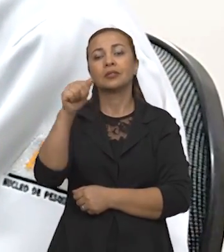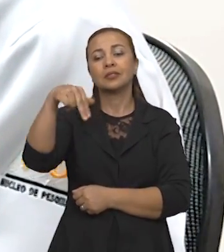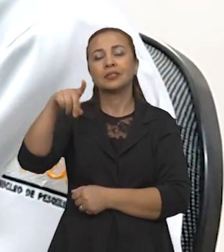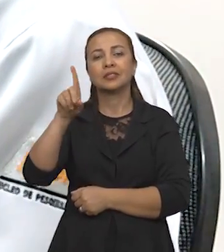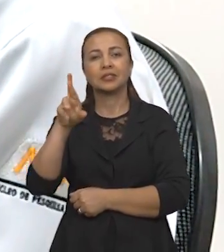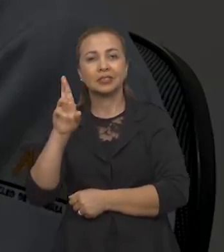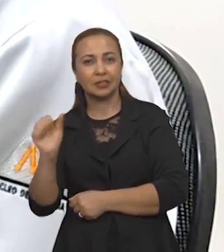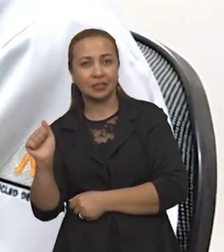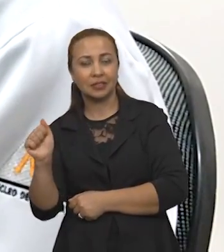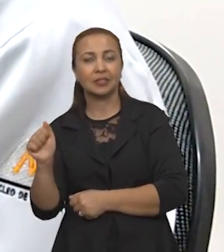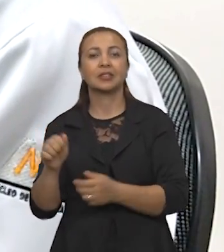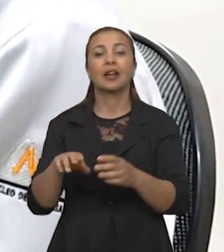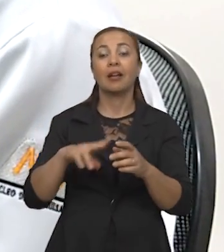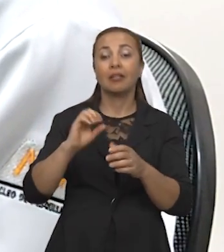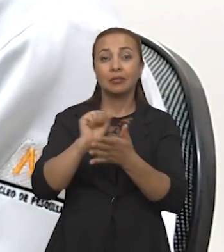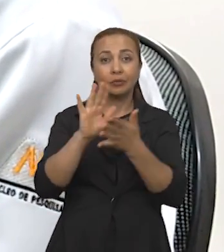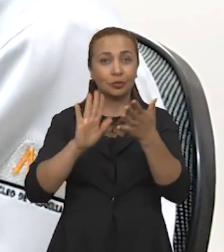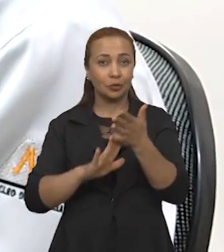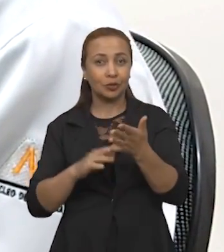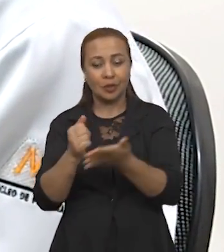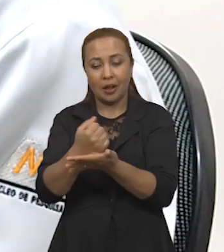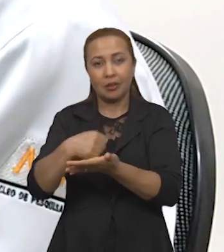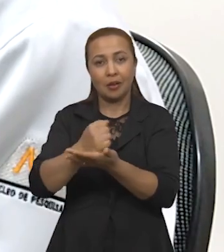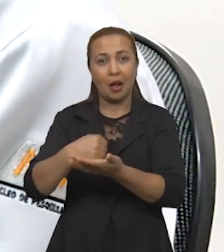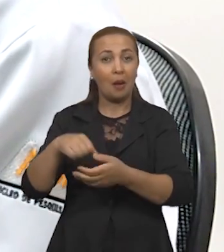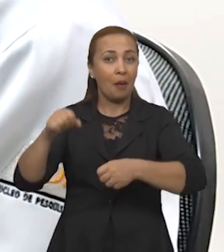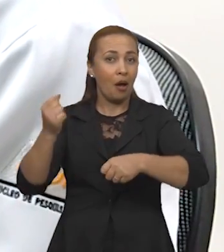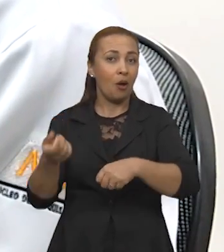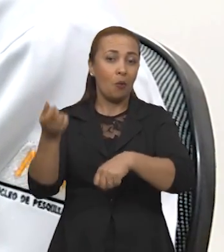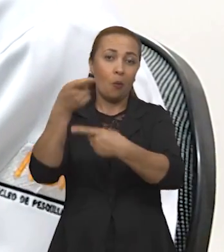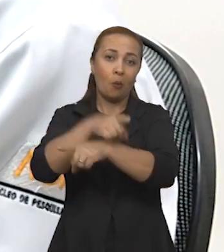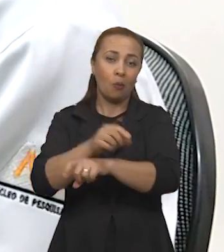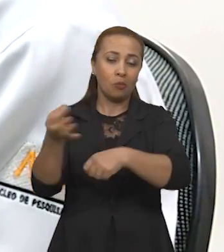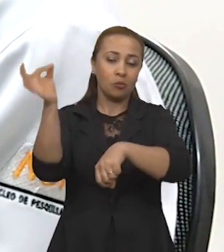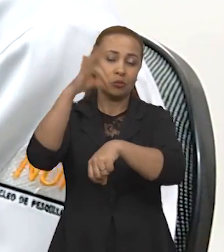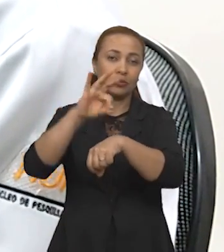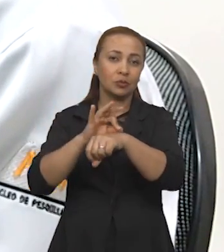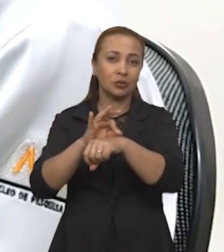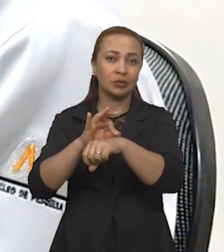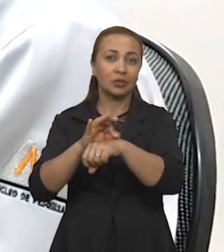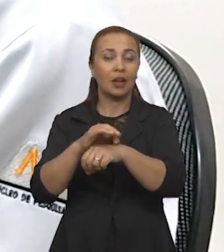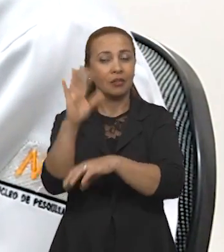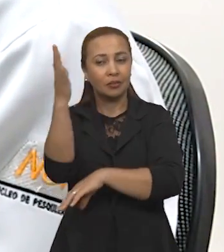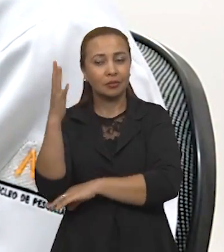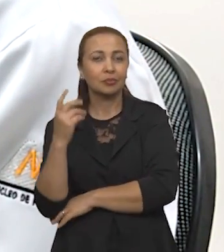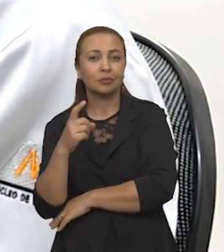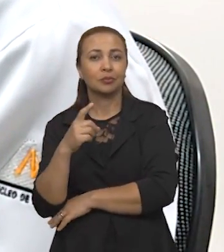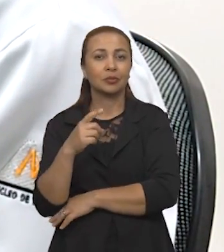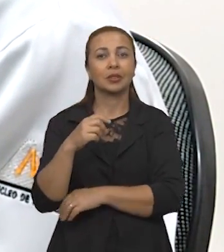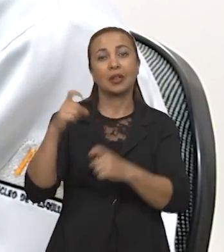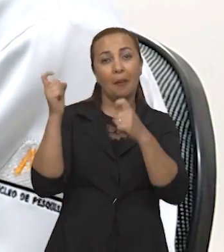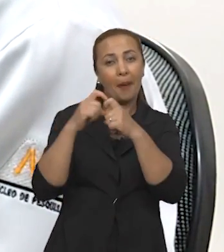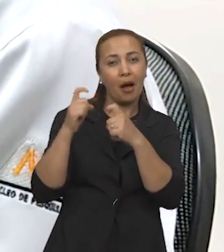da Cunha e Silva. E a atividade inseticida dessas plantas medicinais foi uma proposta dela,